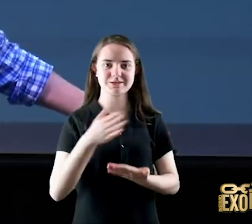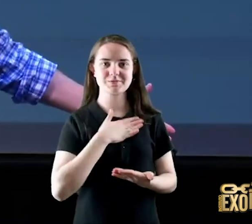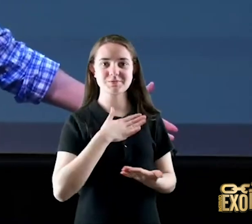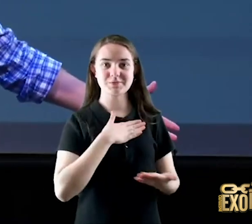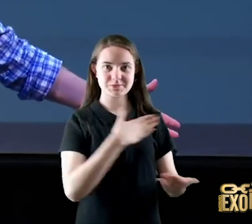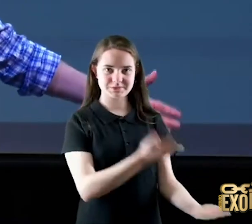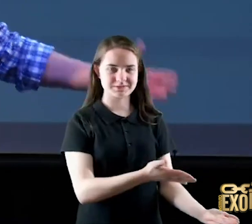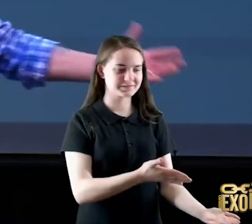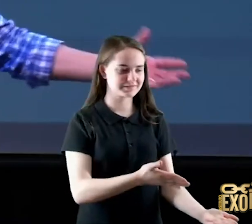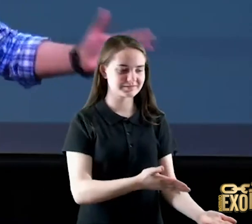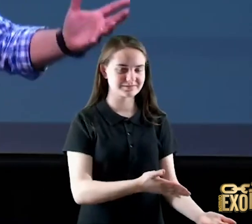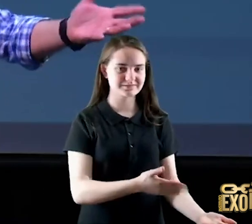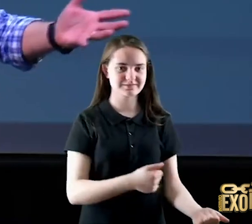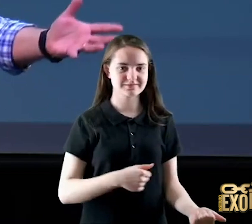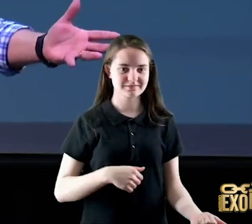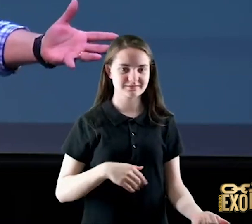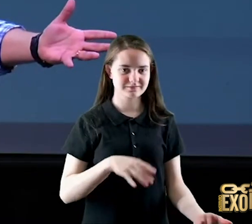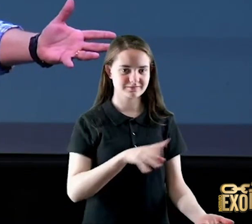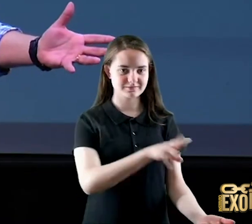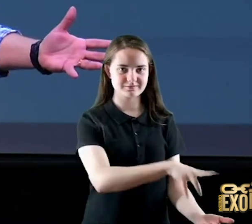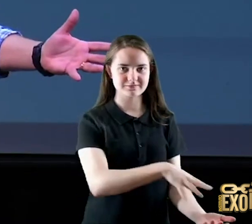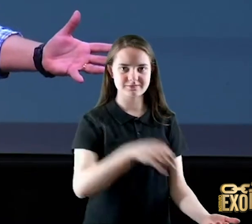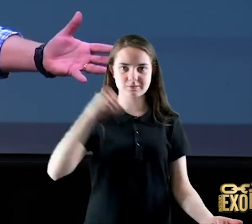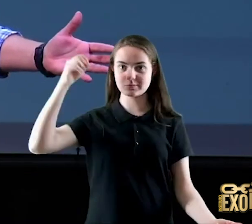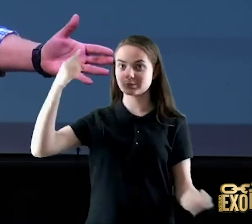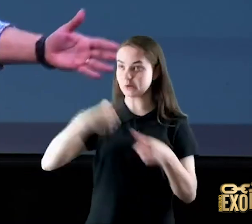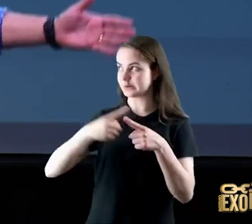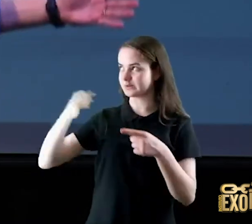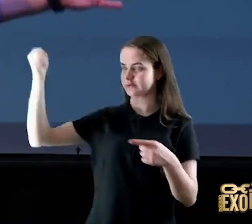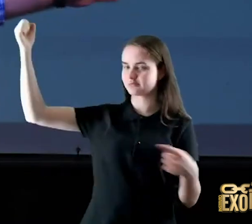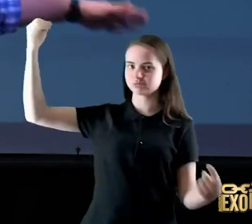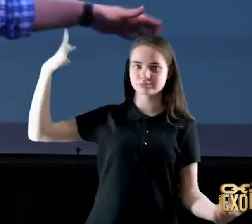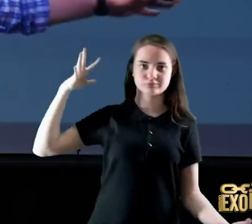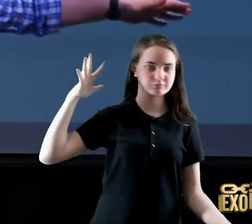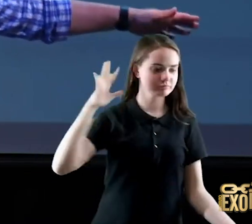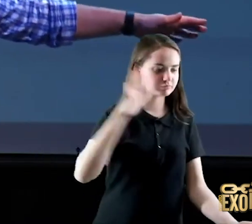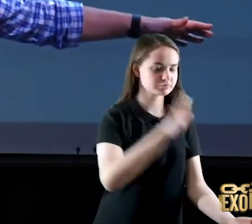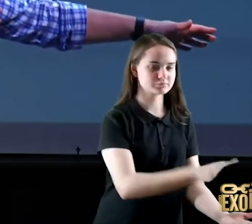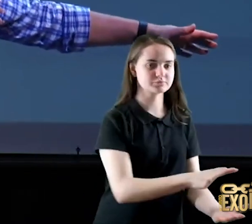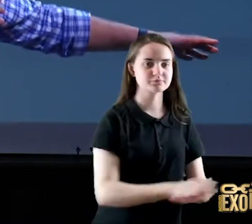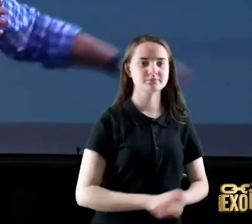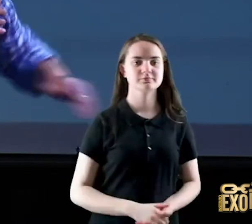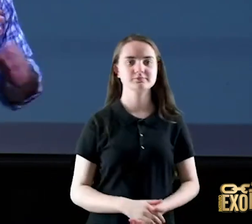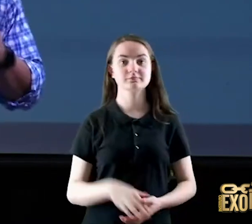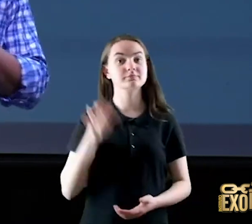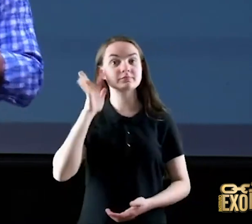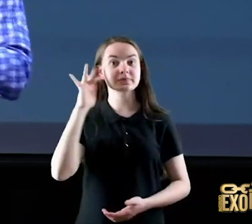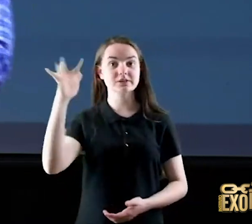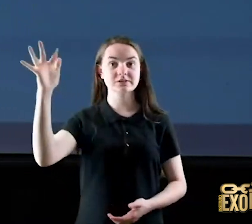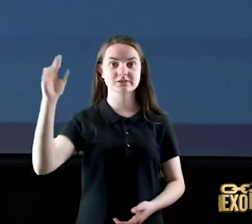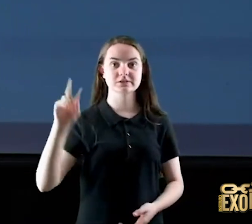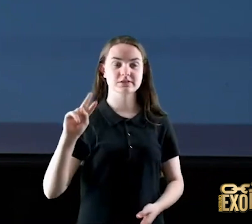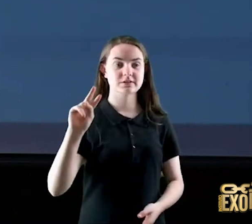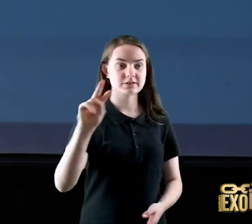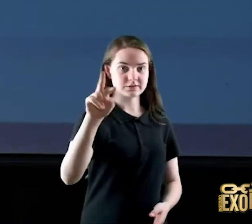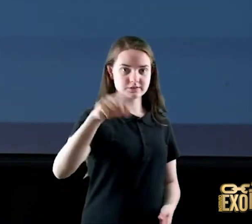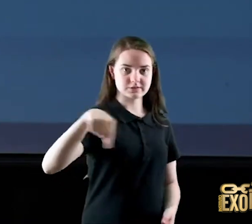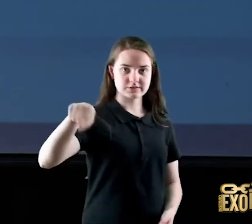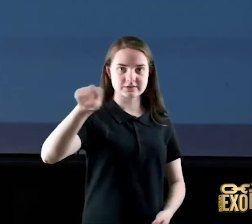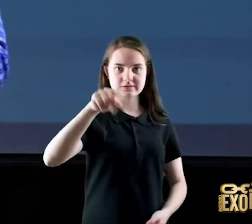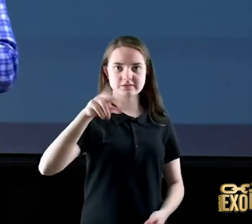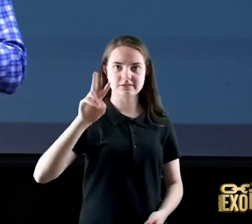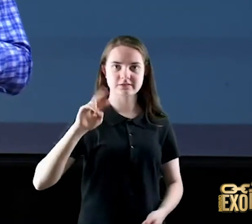minha esquerda imagine imagine que você está aqui à minha esquerda e quando você olha para a tua direita